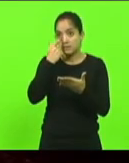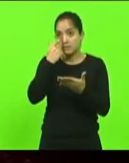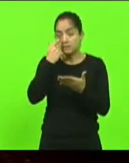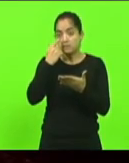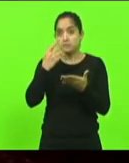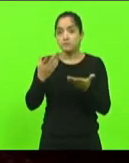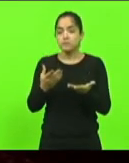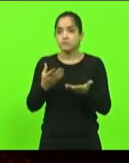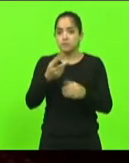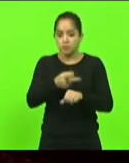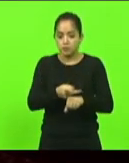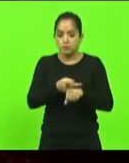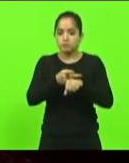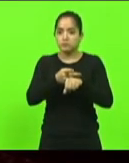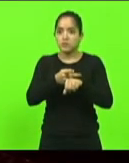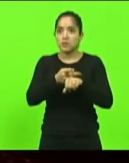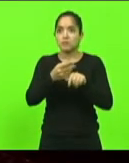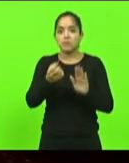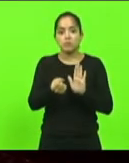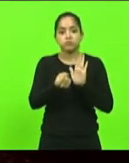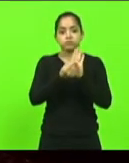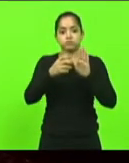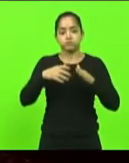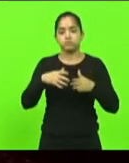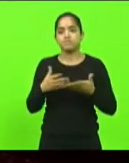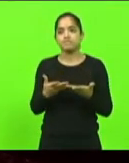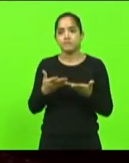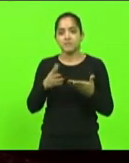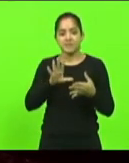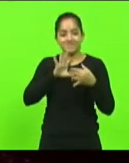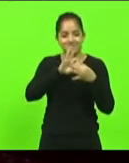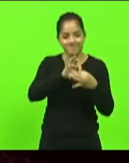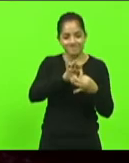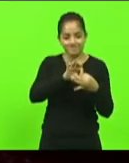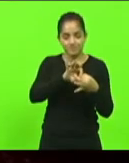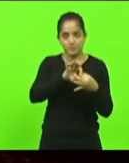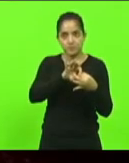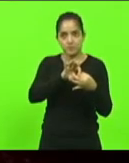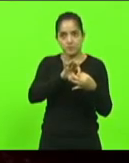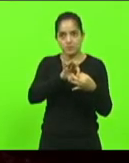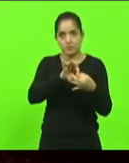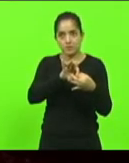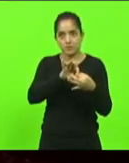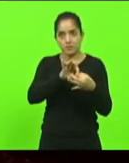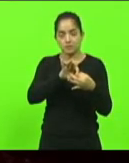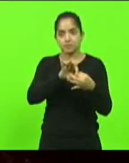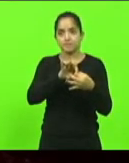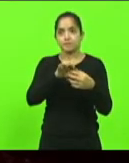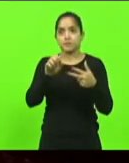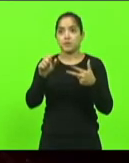sem que isso esteja alinhado com o Poder Executivo,